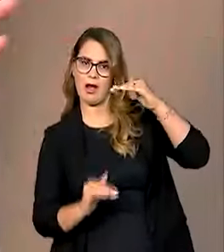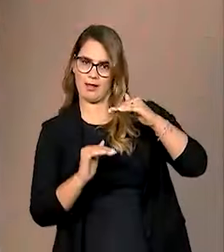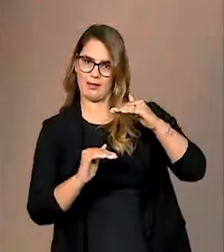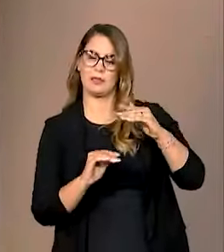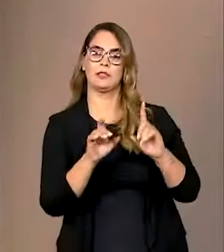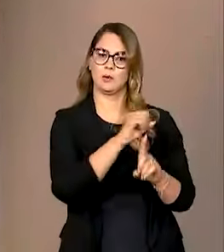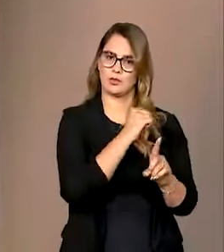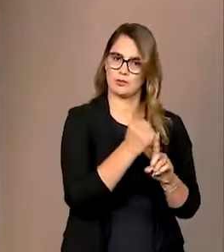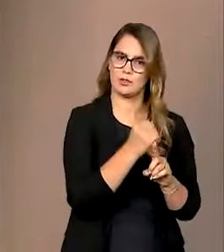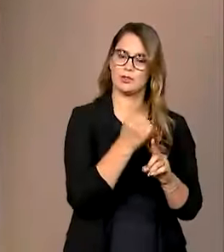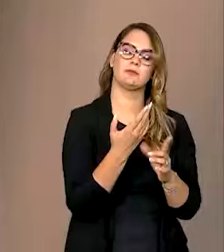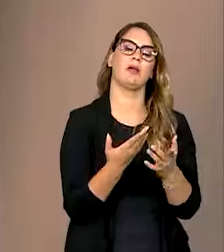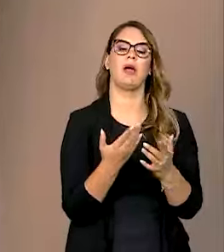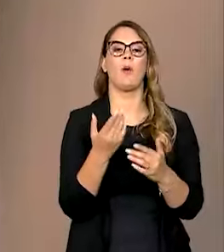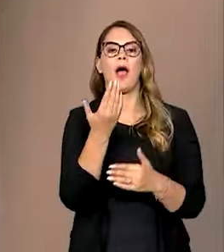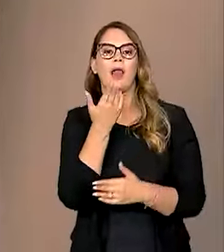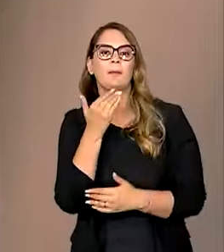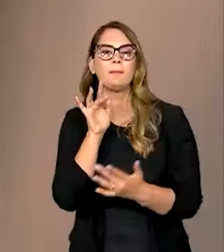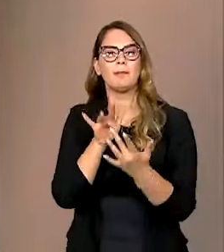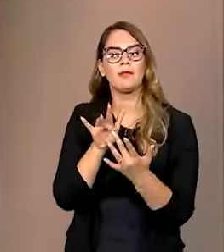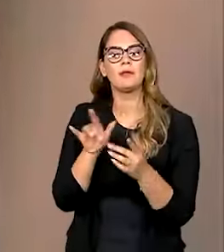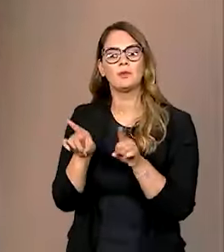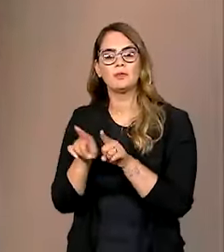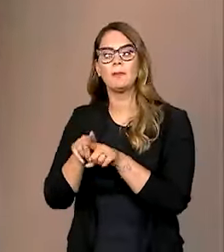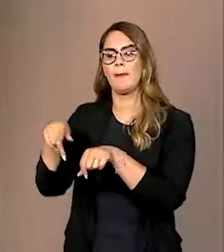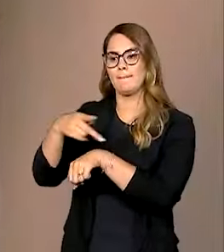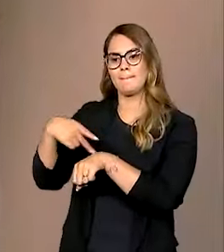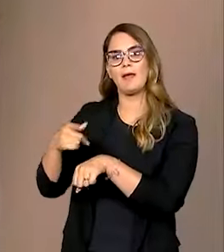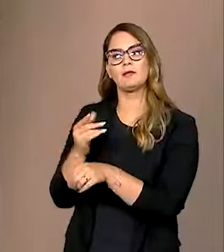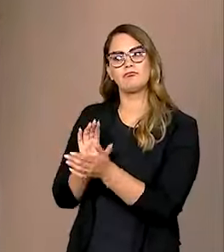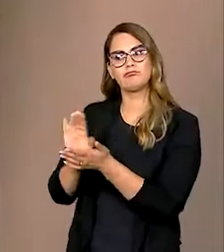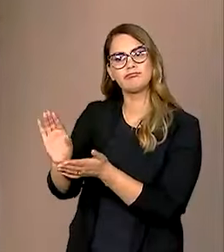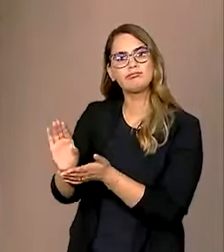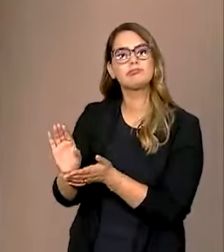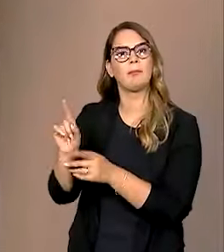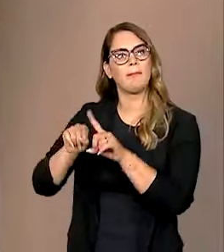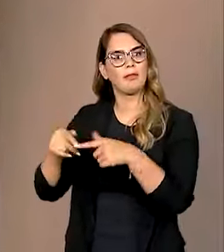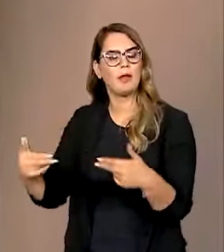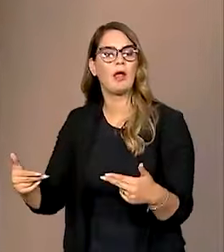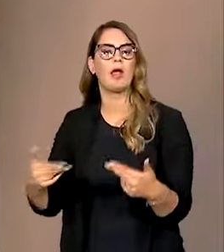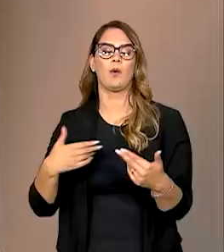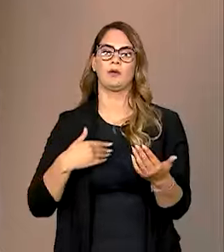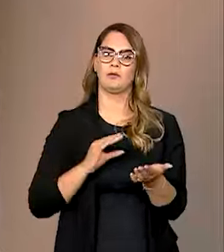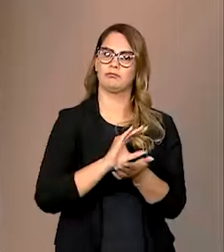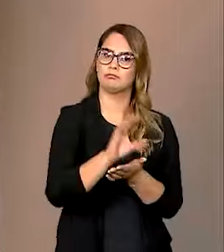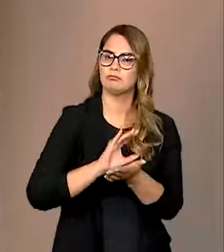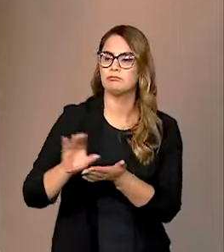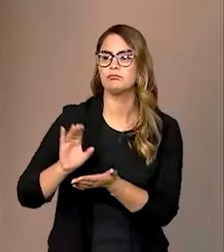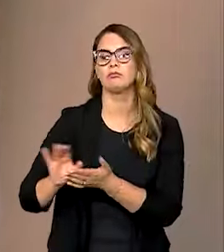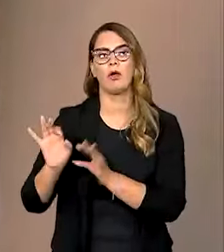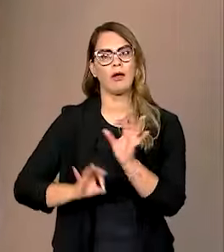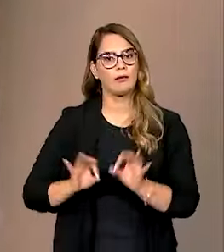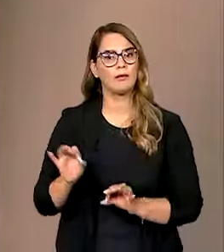de acesso a alimentos, redução de acesso dos países a recursos, redução na distribuição de poder nas